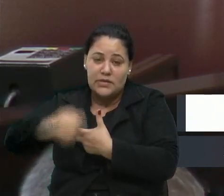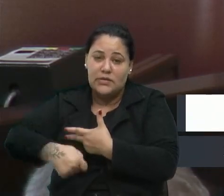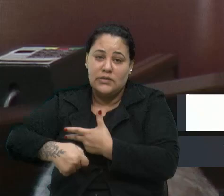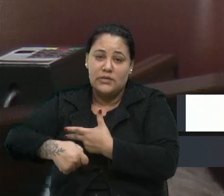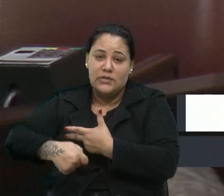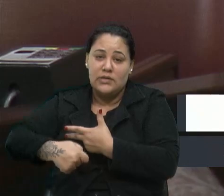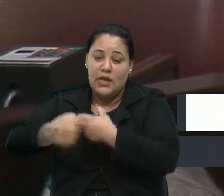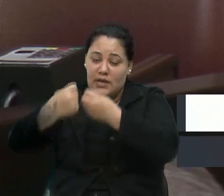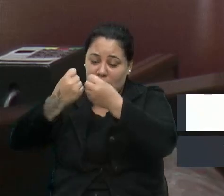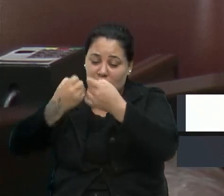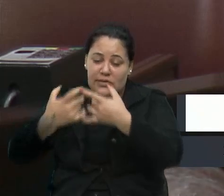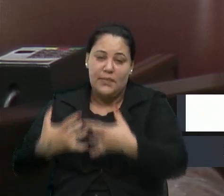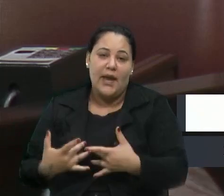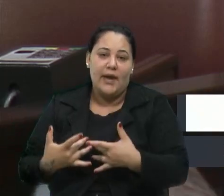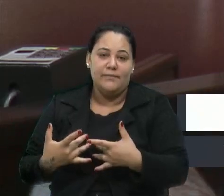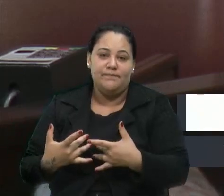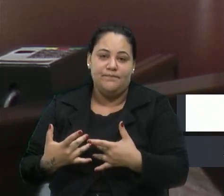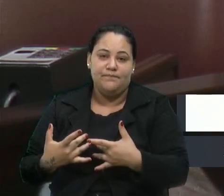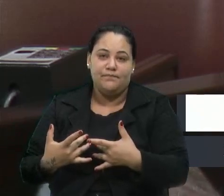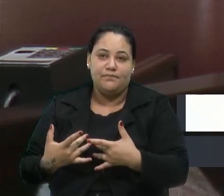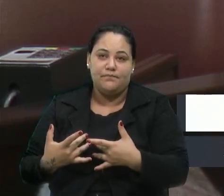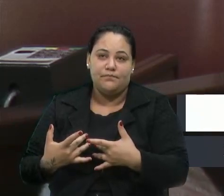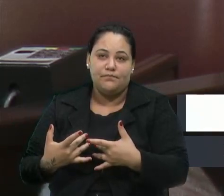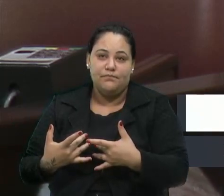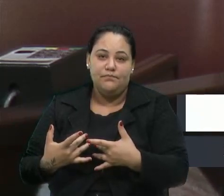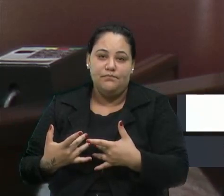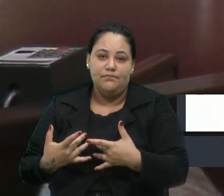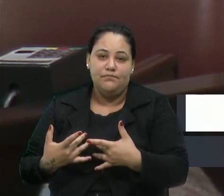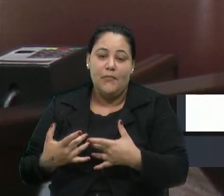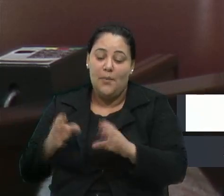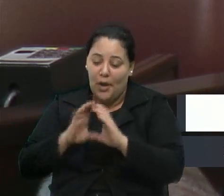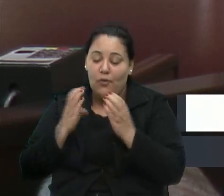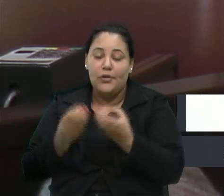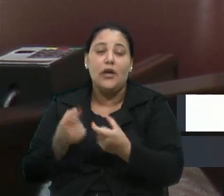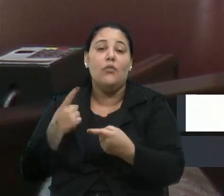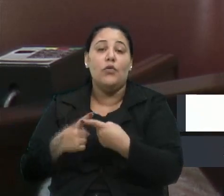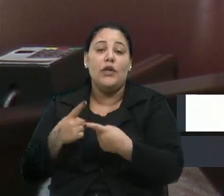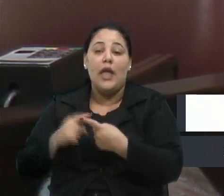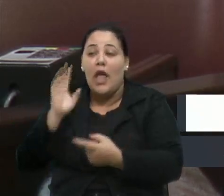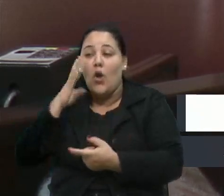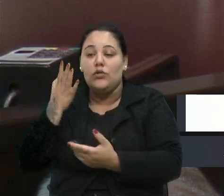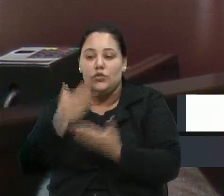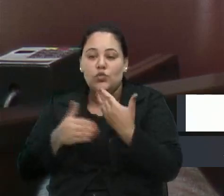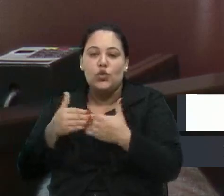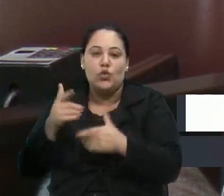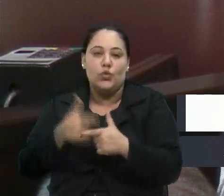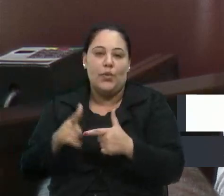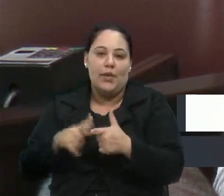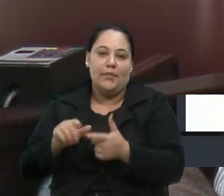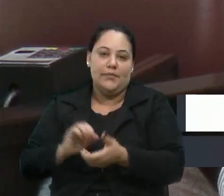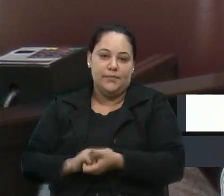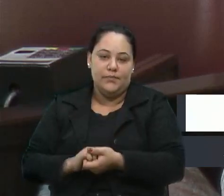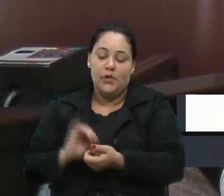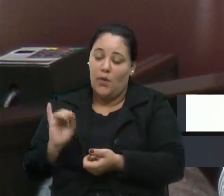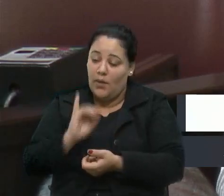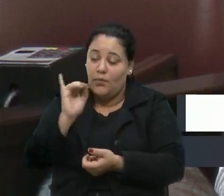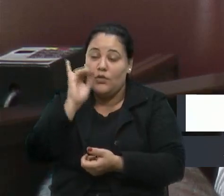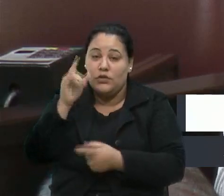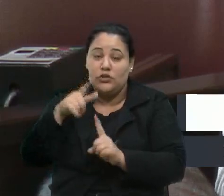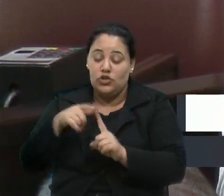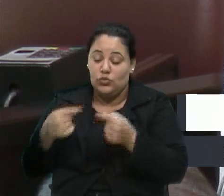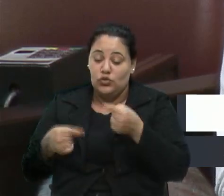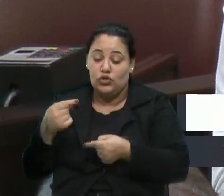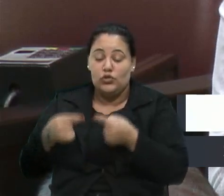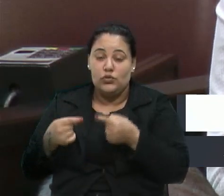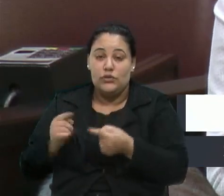explicações aos nossos munícipes o porquê que aconteceu toda aquela situação. Então é importante esse tipo de discussão,